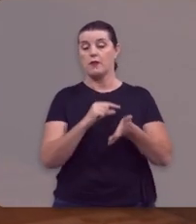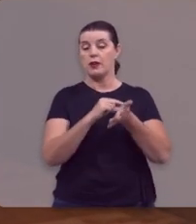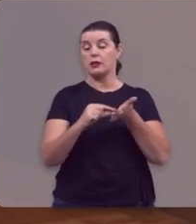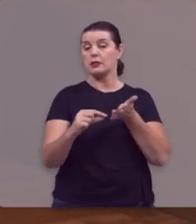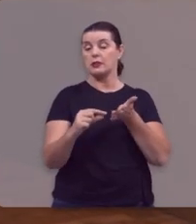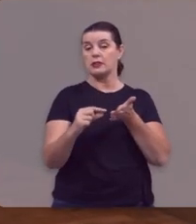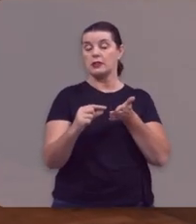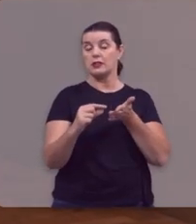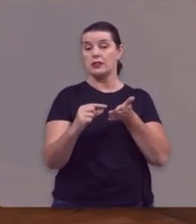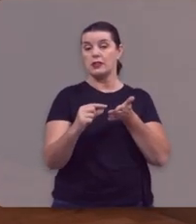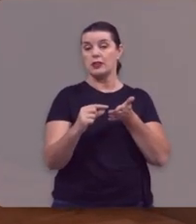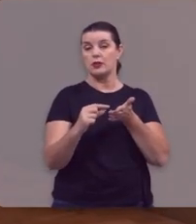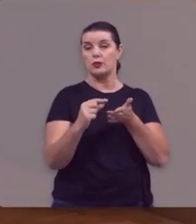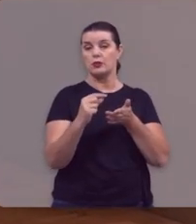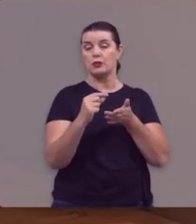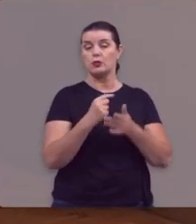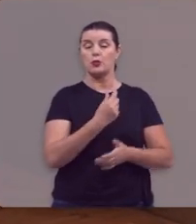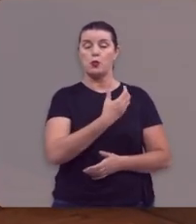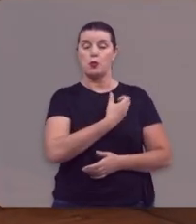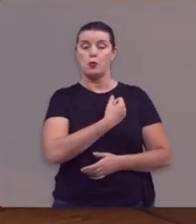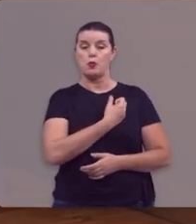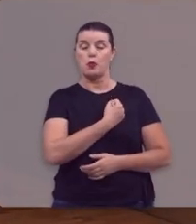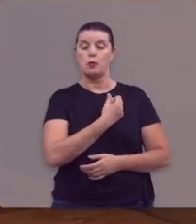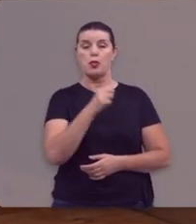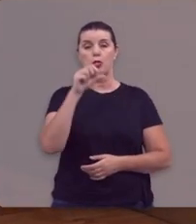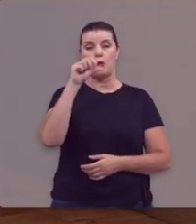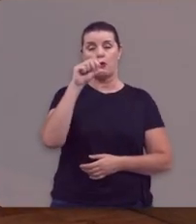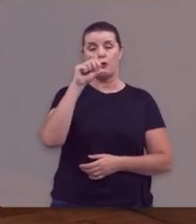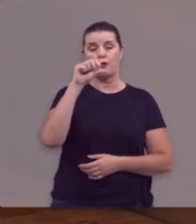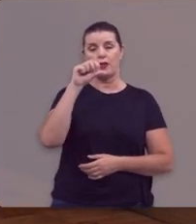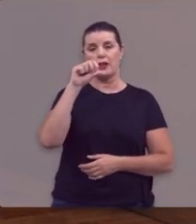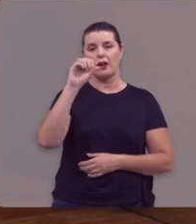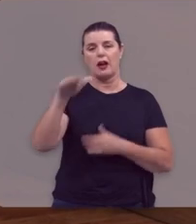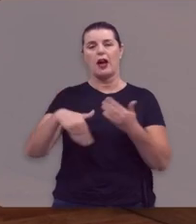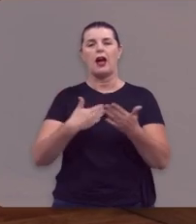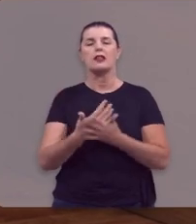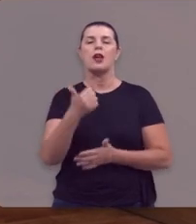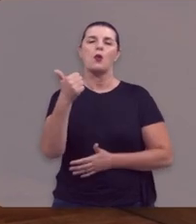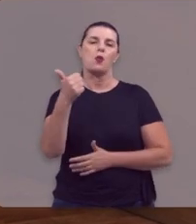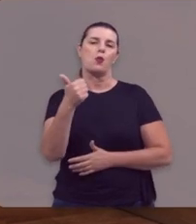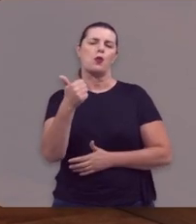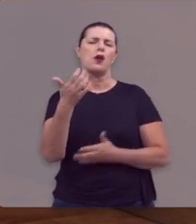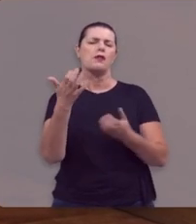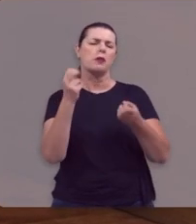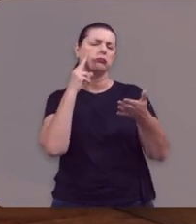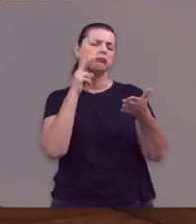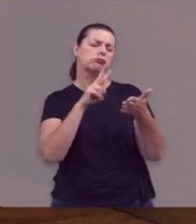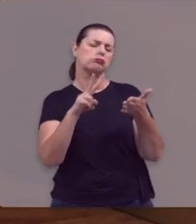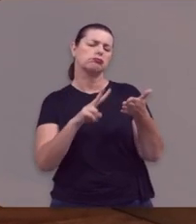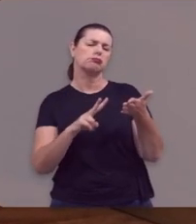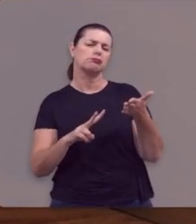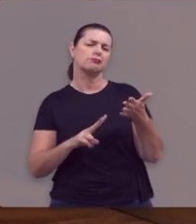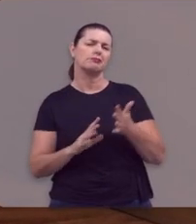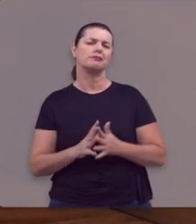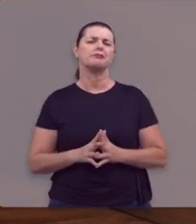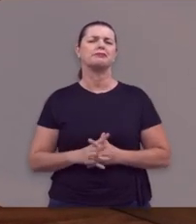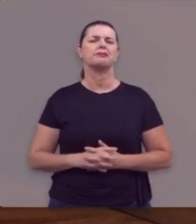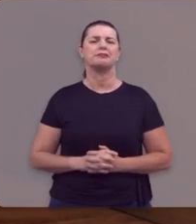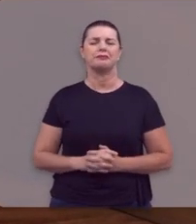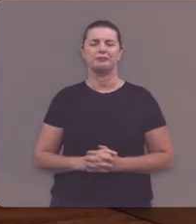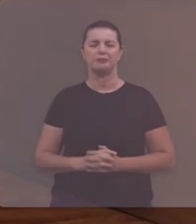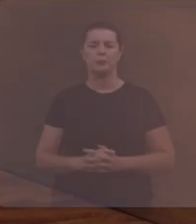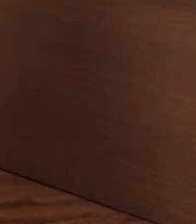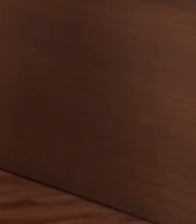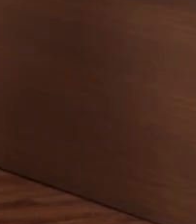versículos de número 9 a 11. Vamos ouvir a